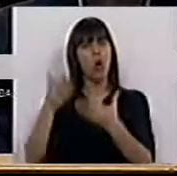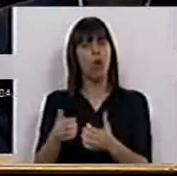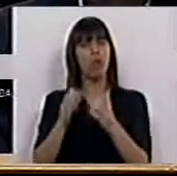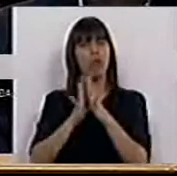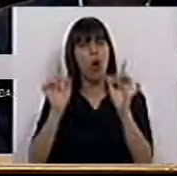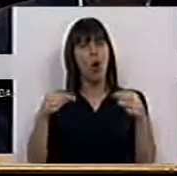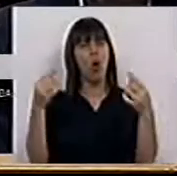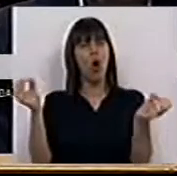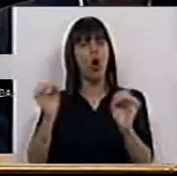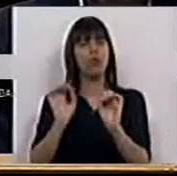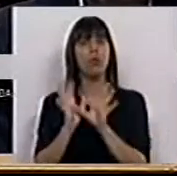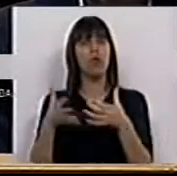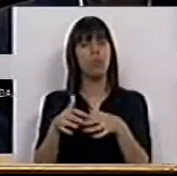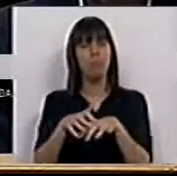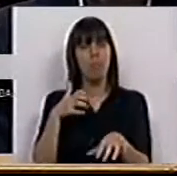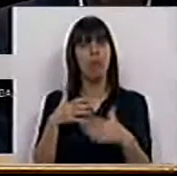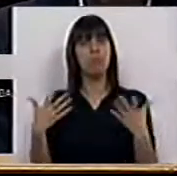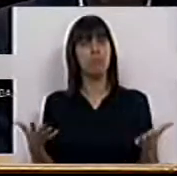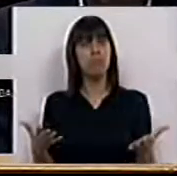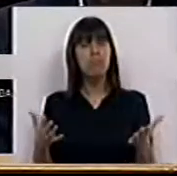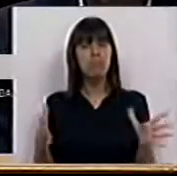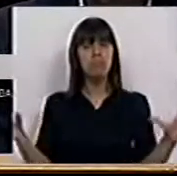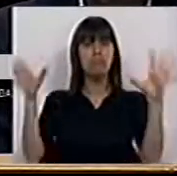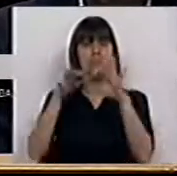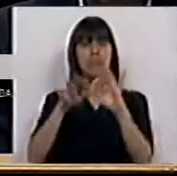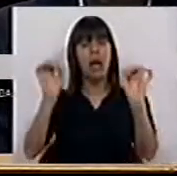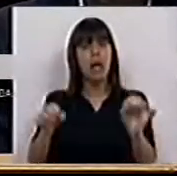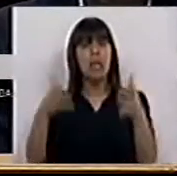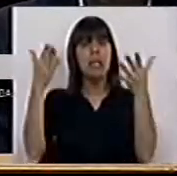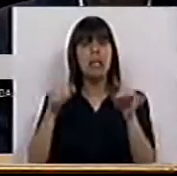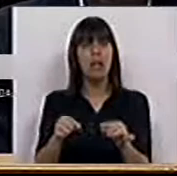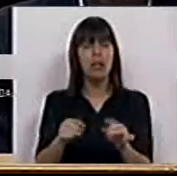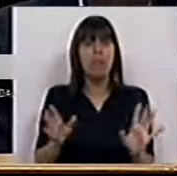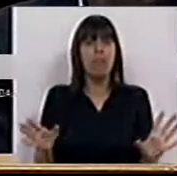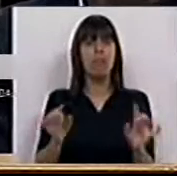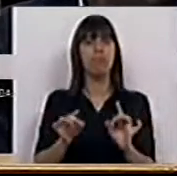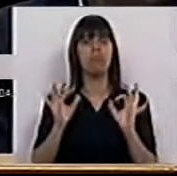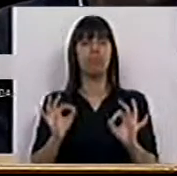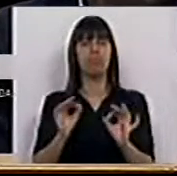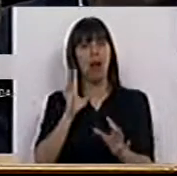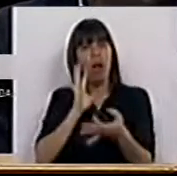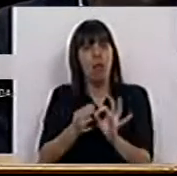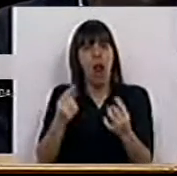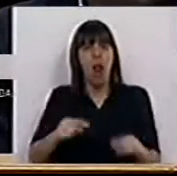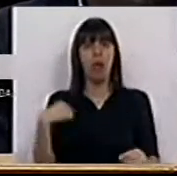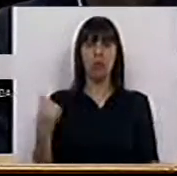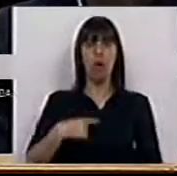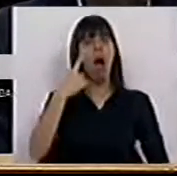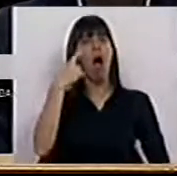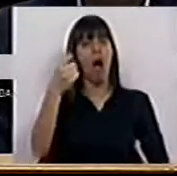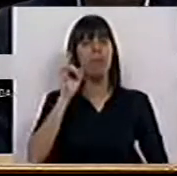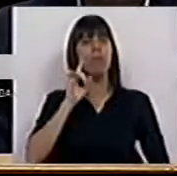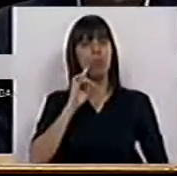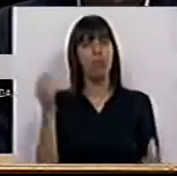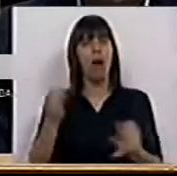todos os outros grupos parlamentares a associar-se a esta iniciativa, porque ela é inteiramente justificada, como todos reconhecemos,